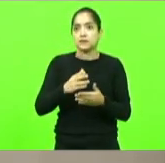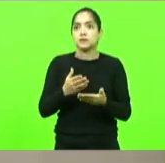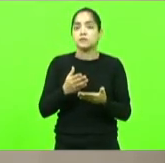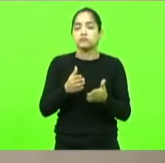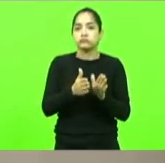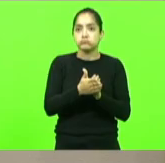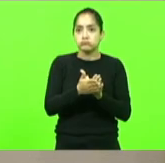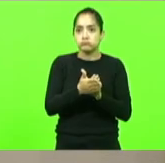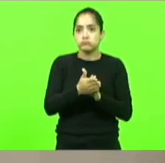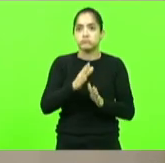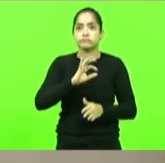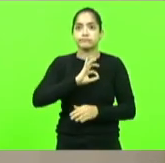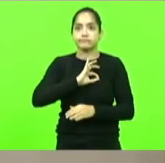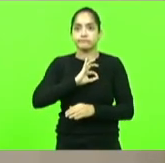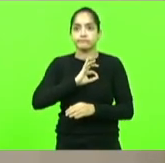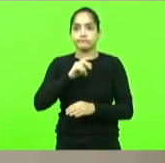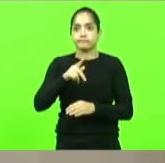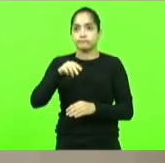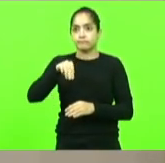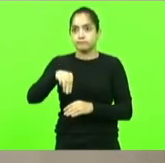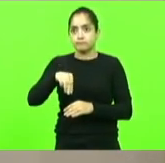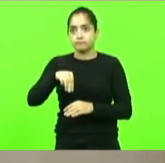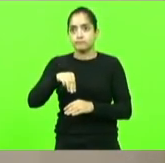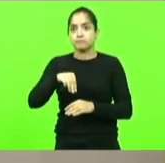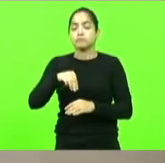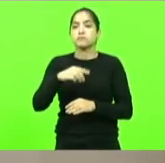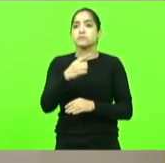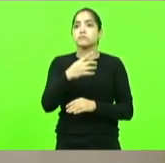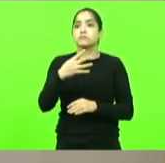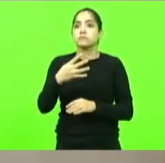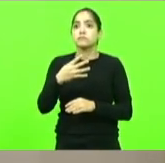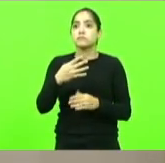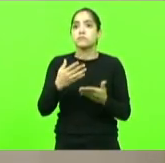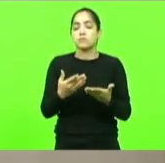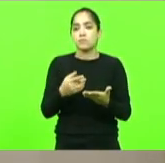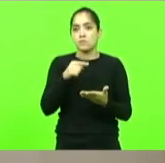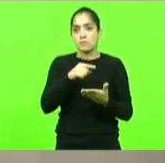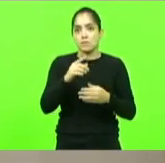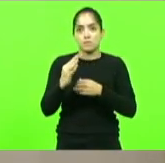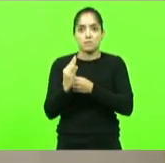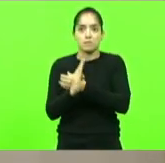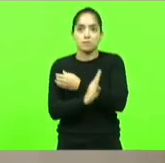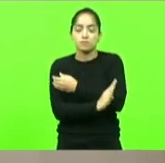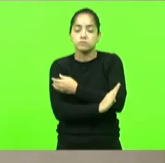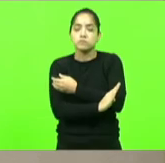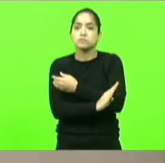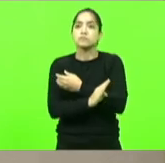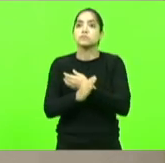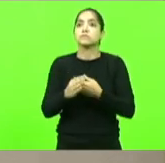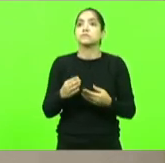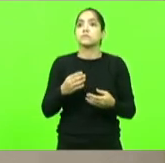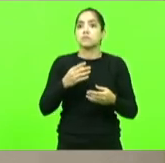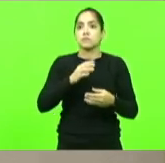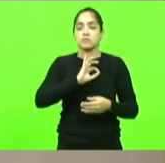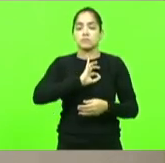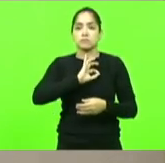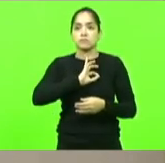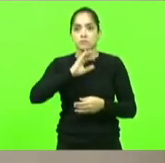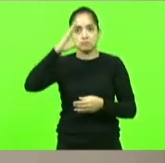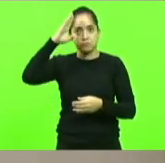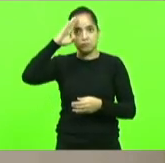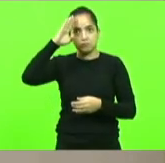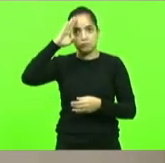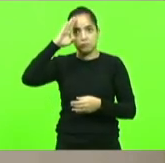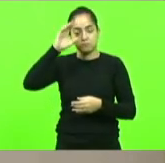militares do 24º Batalhão da Polícia Militar de Biguassu Cabo Juliano Rodolfo da Cunha e soldado Ana